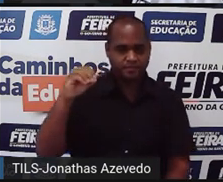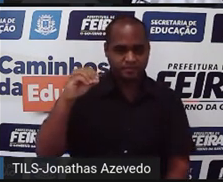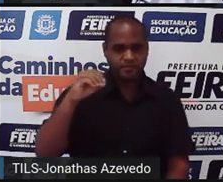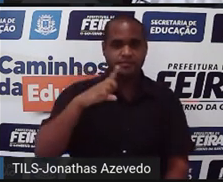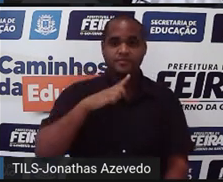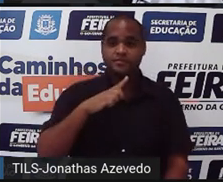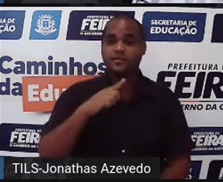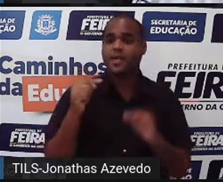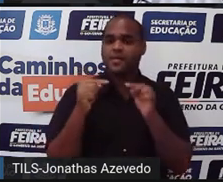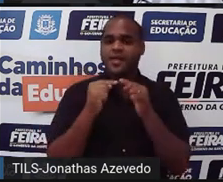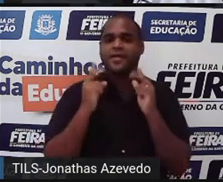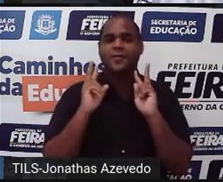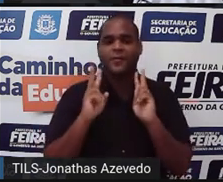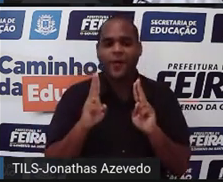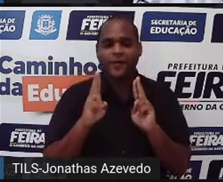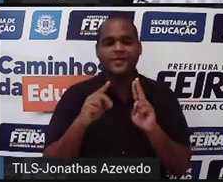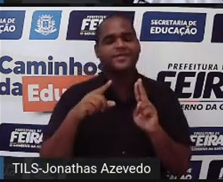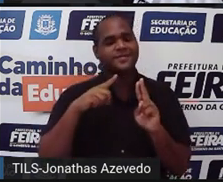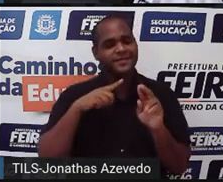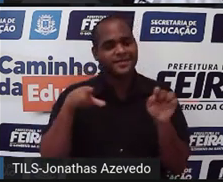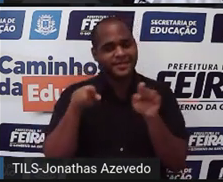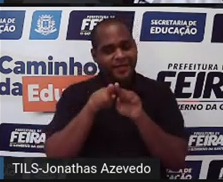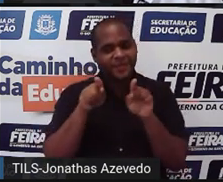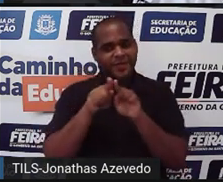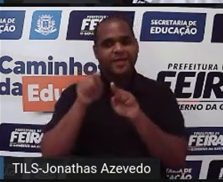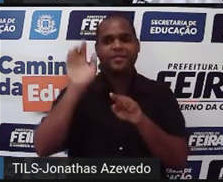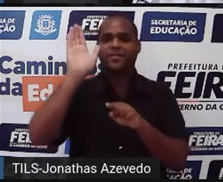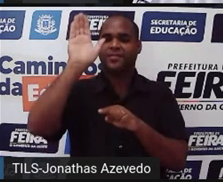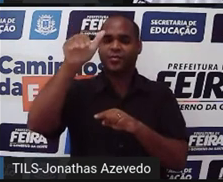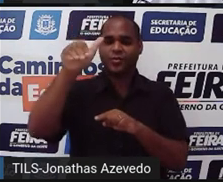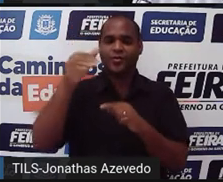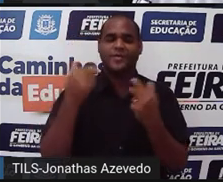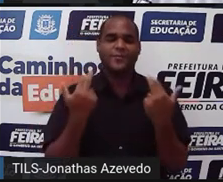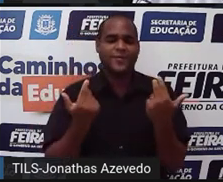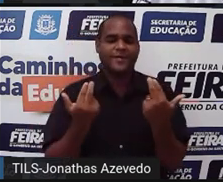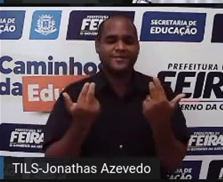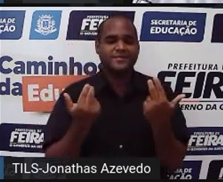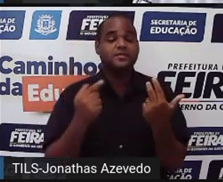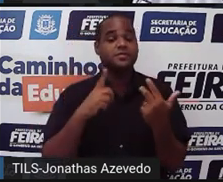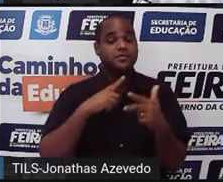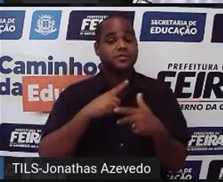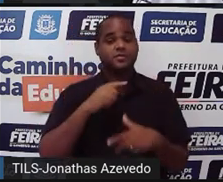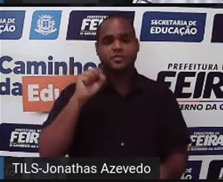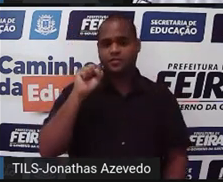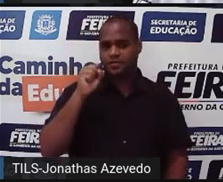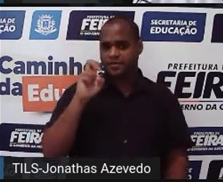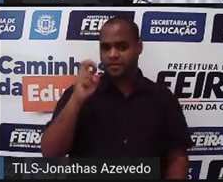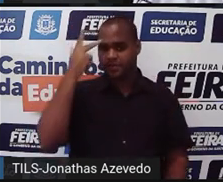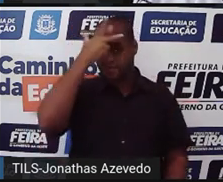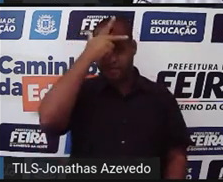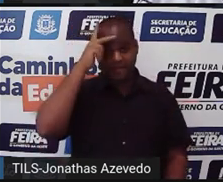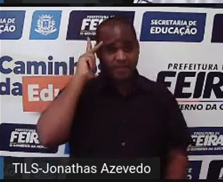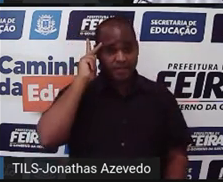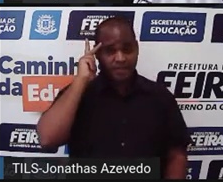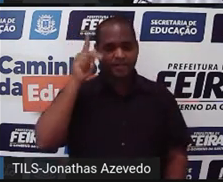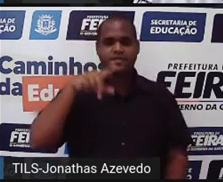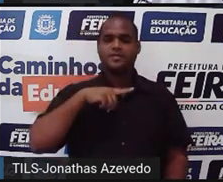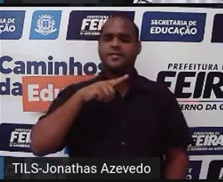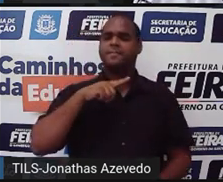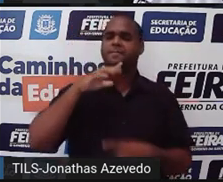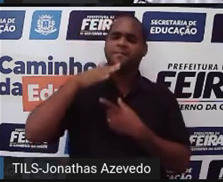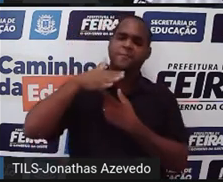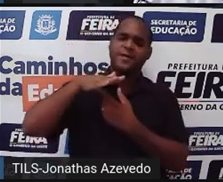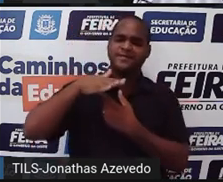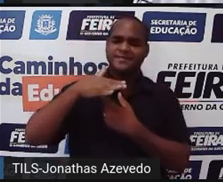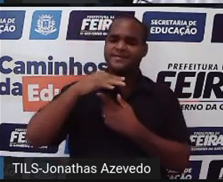forma o basquete olha só já feito ali tá bom? é 85 pessoas então aqui mais ou